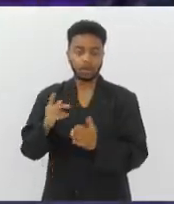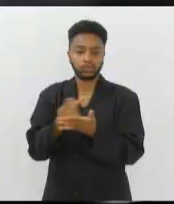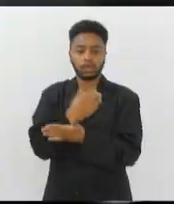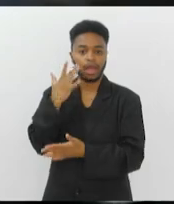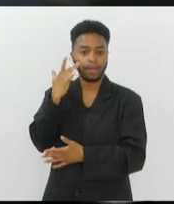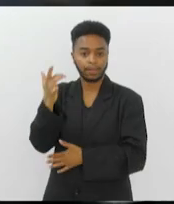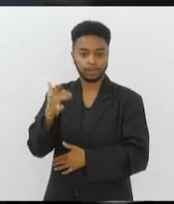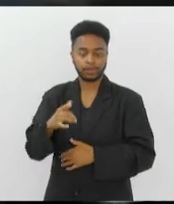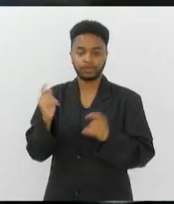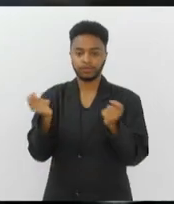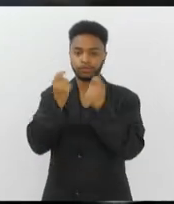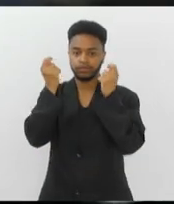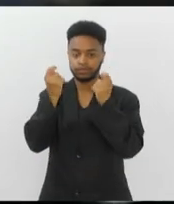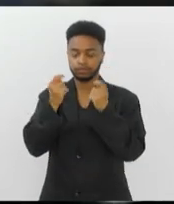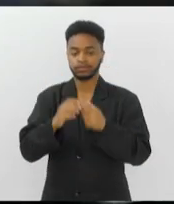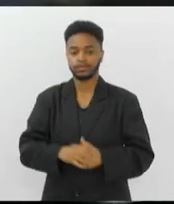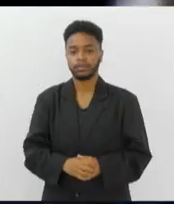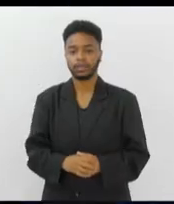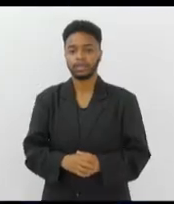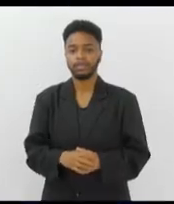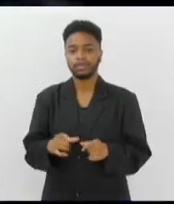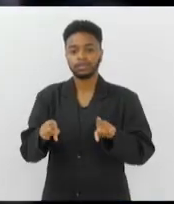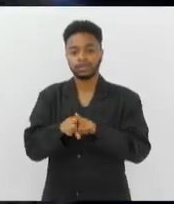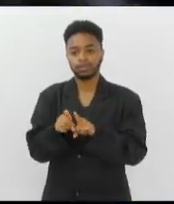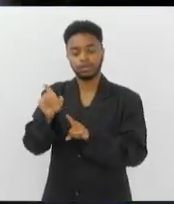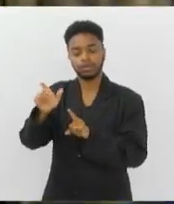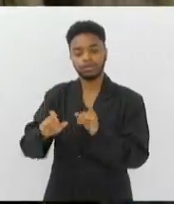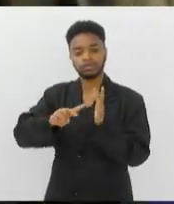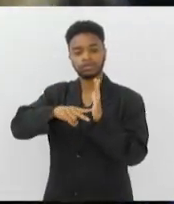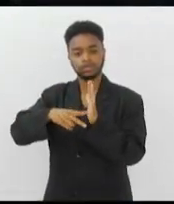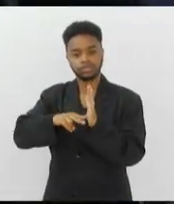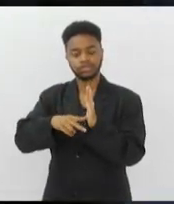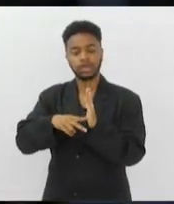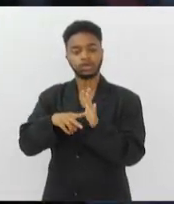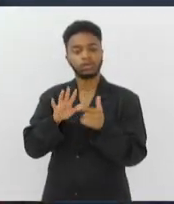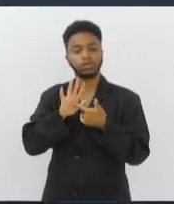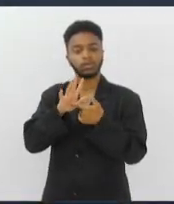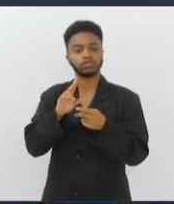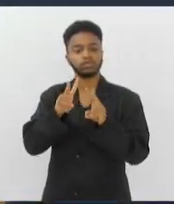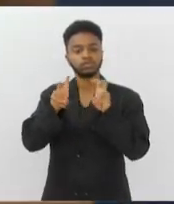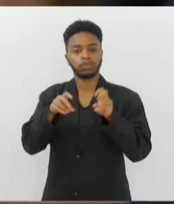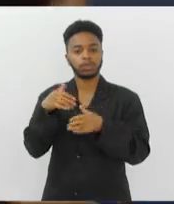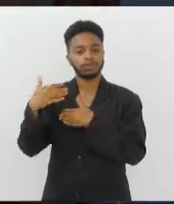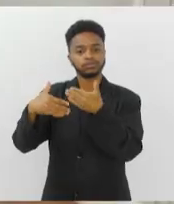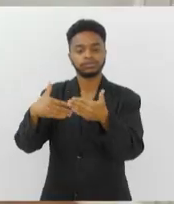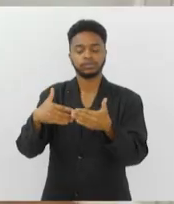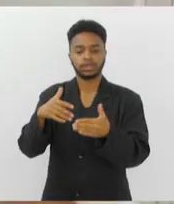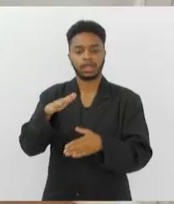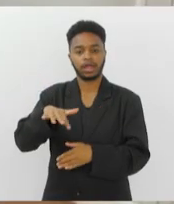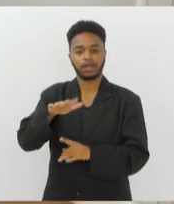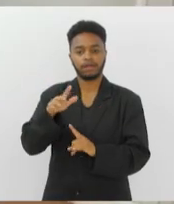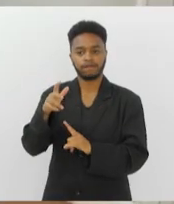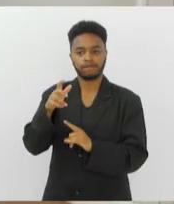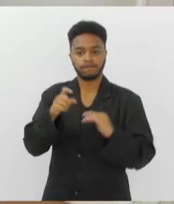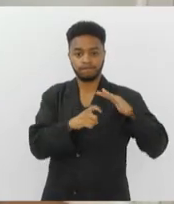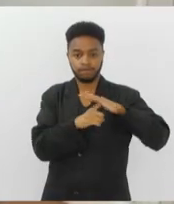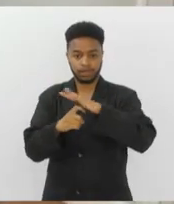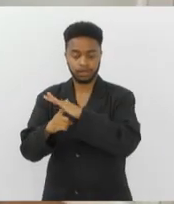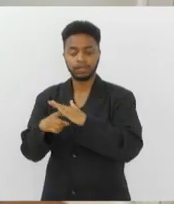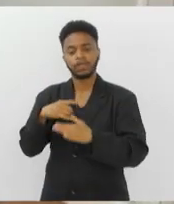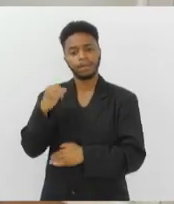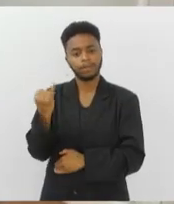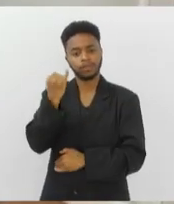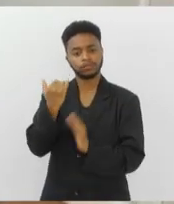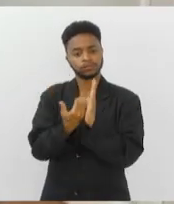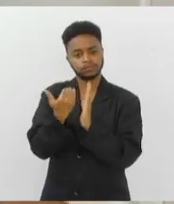Gustavo Moraes, presidente do Sindicato da Indústria e do Vestuário, fala do crescimento da feira. A feira tem uma importância muito grande, não só para o polo,